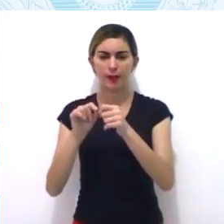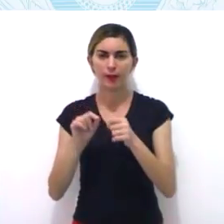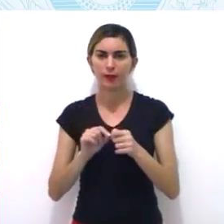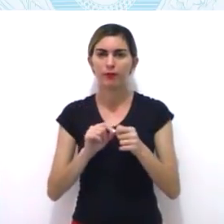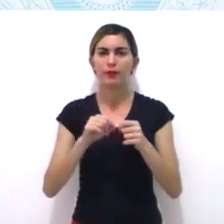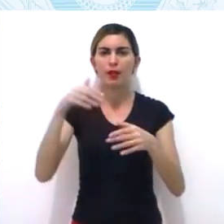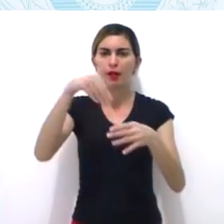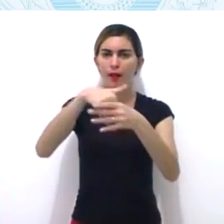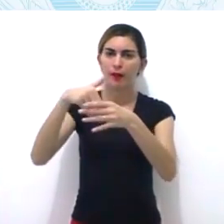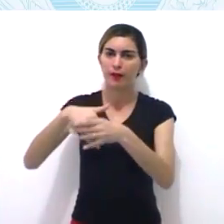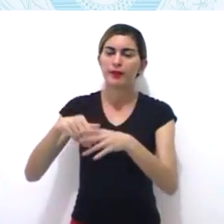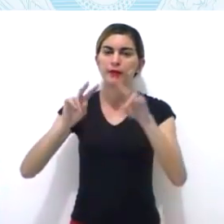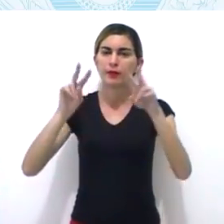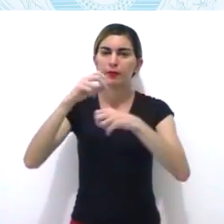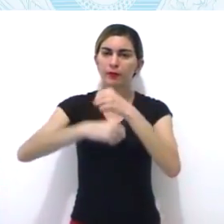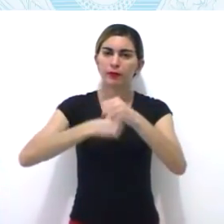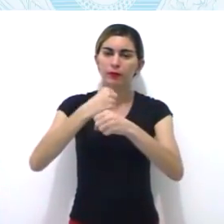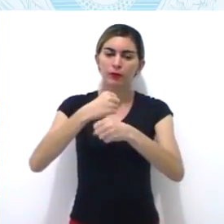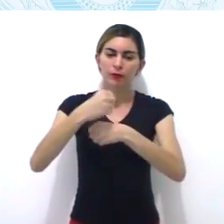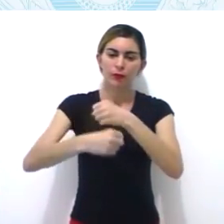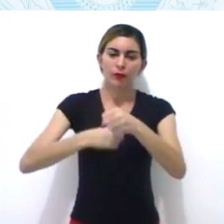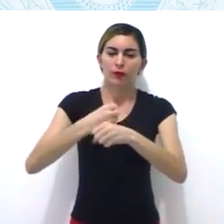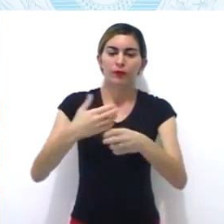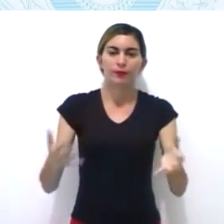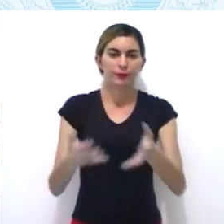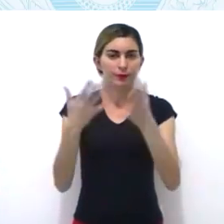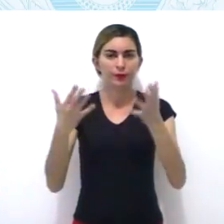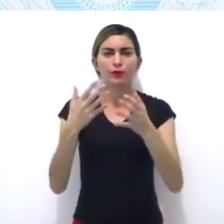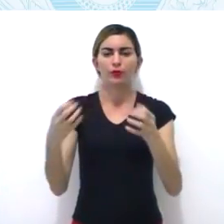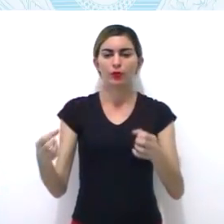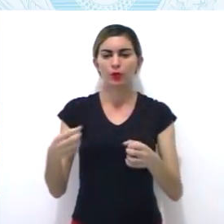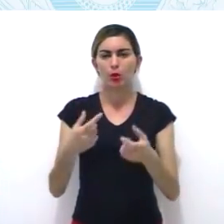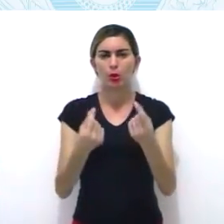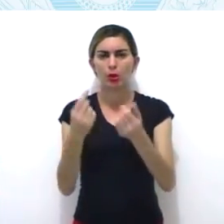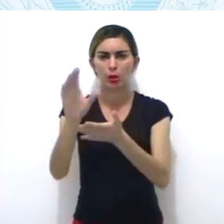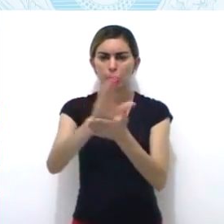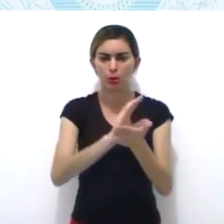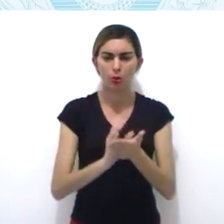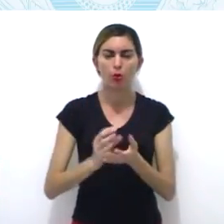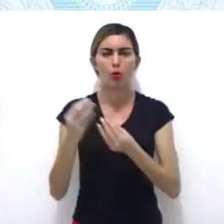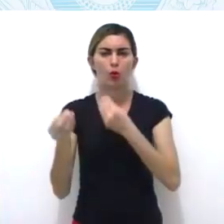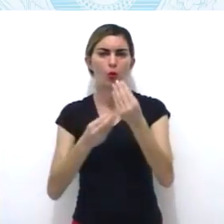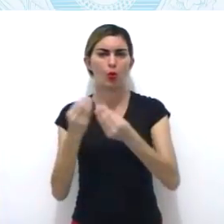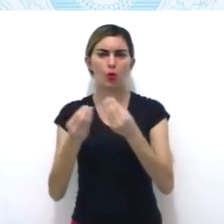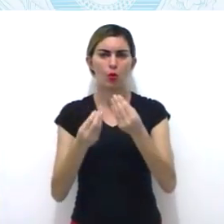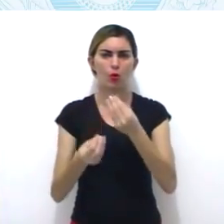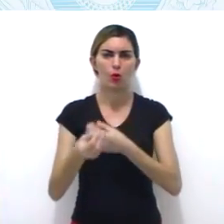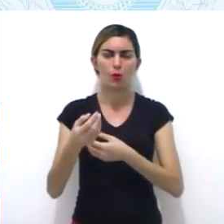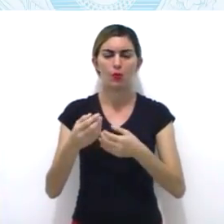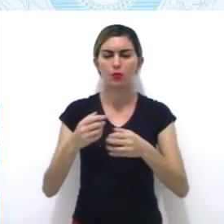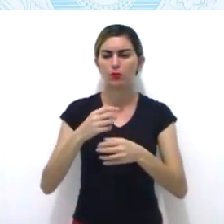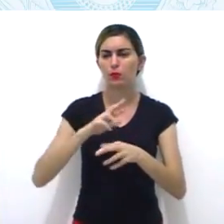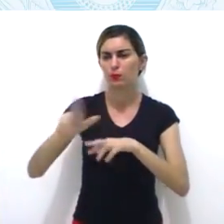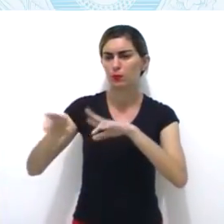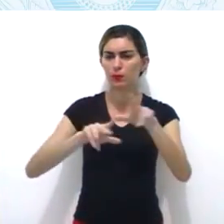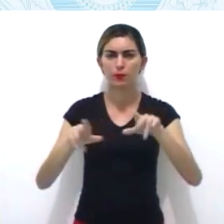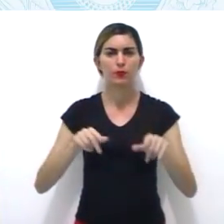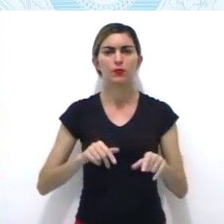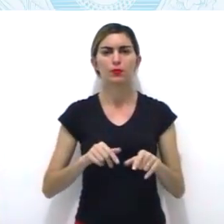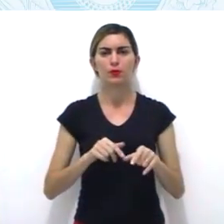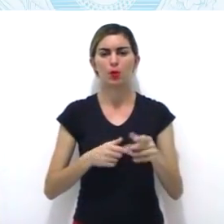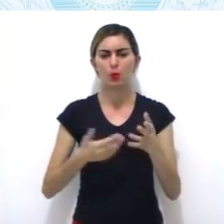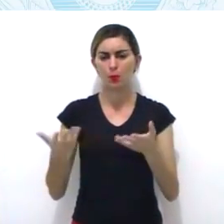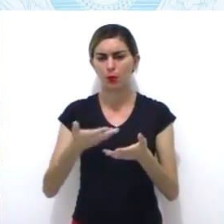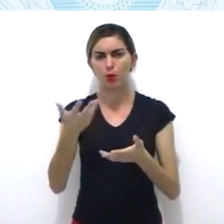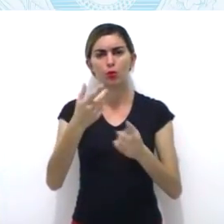a produção econômica de minas gerais, formação de uma milícia nacional composta